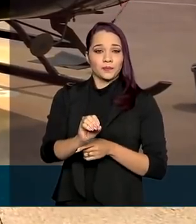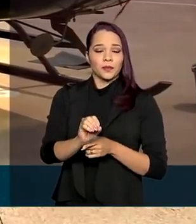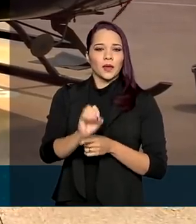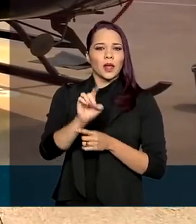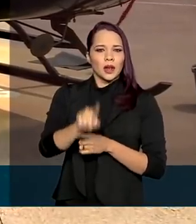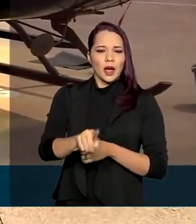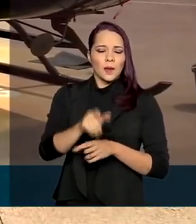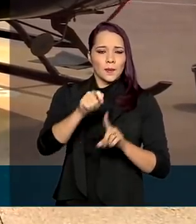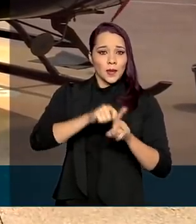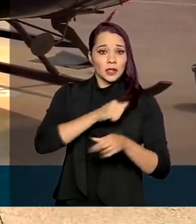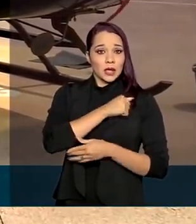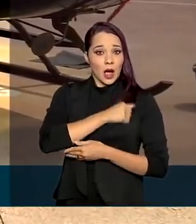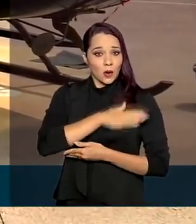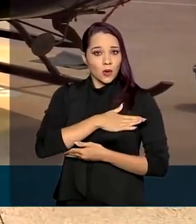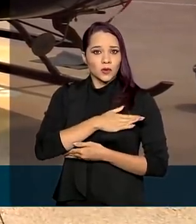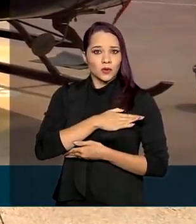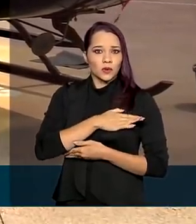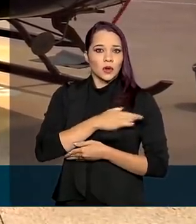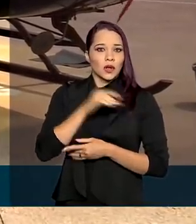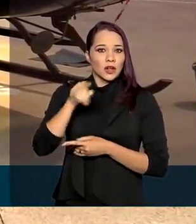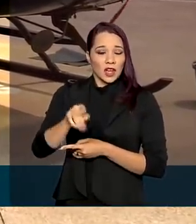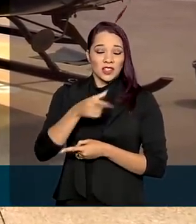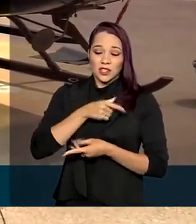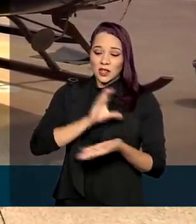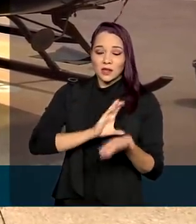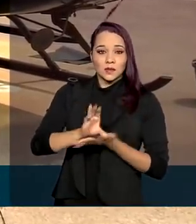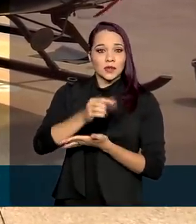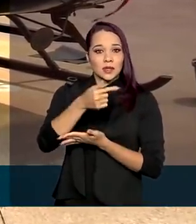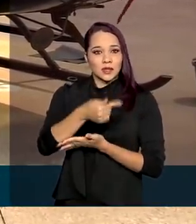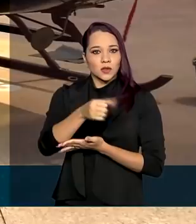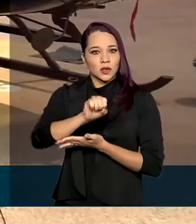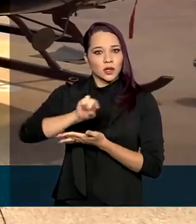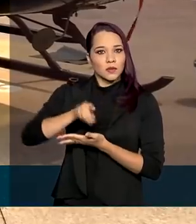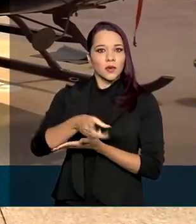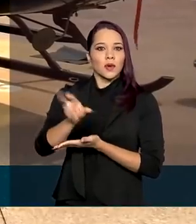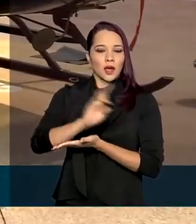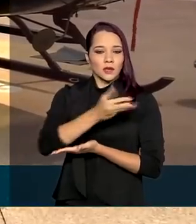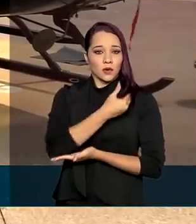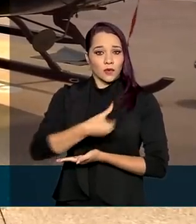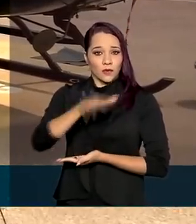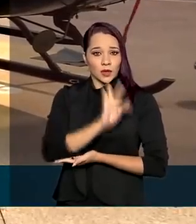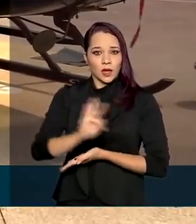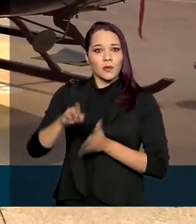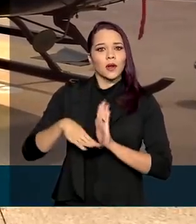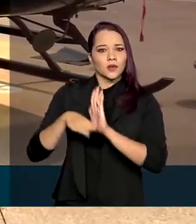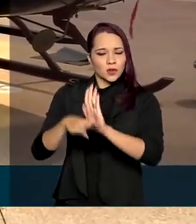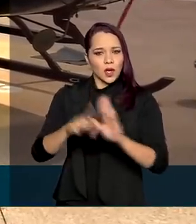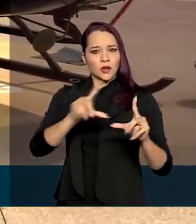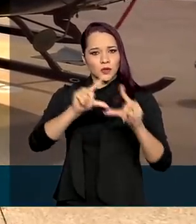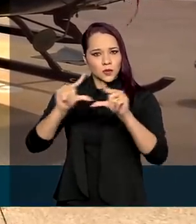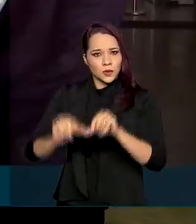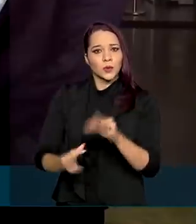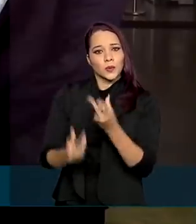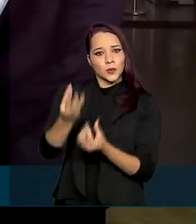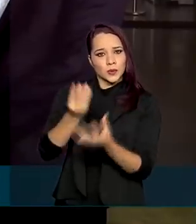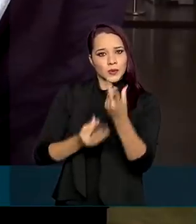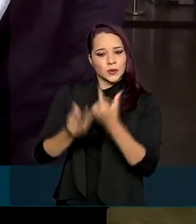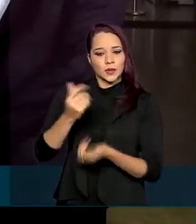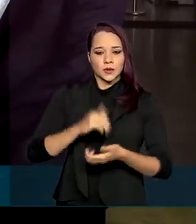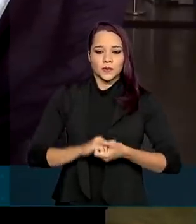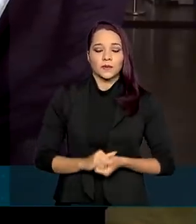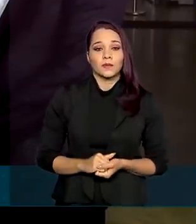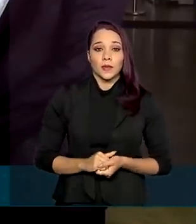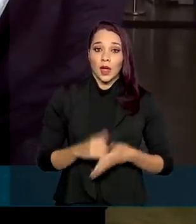Poconé já havia recebido 870 mil reais do governo federal para ajudar no combate aos incêndios. Com esse